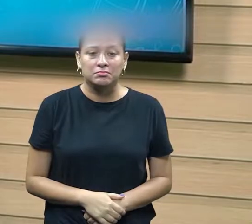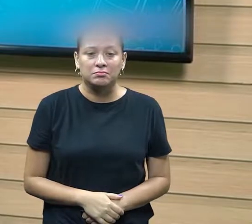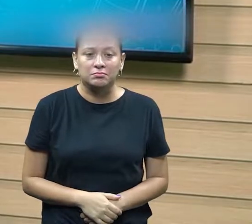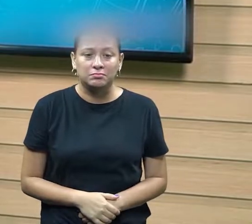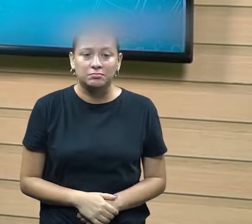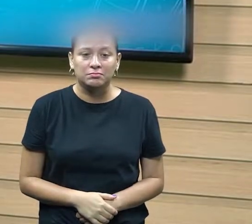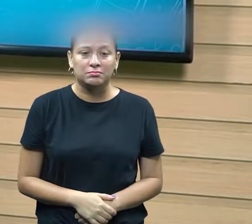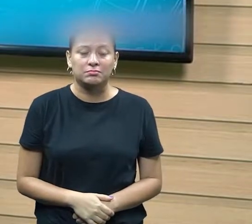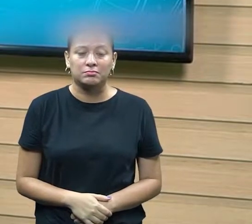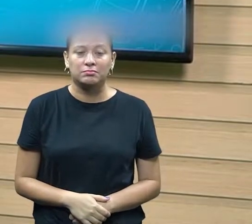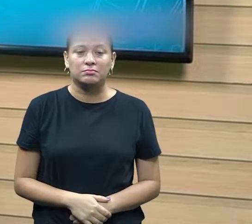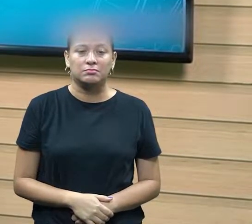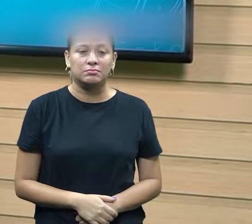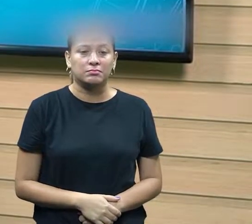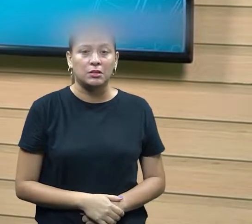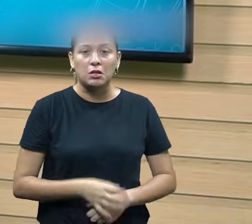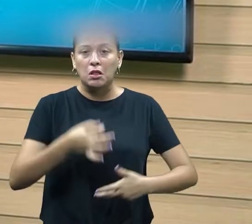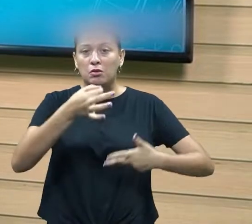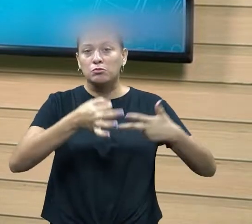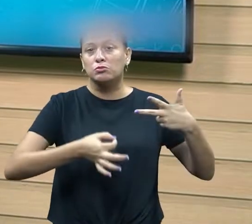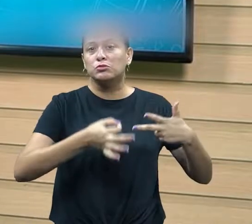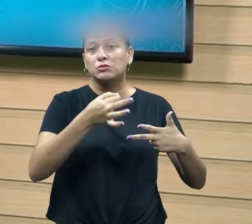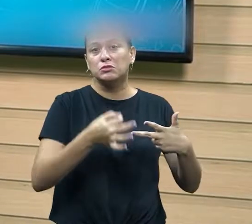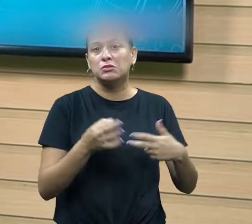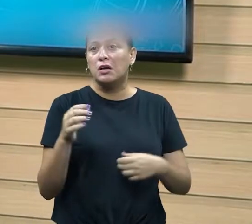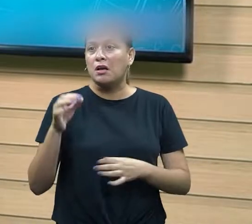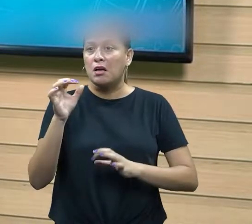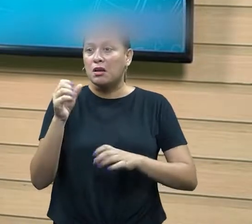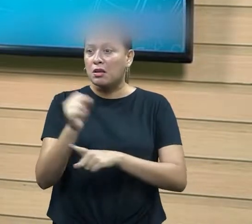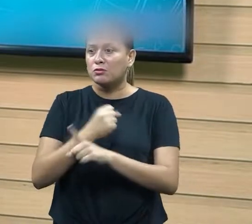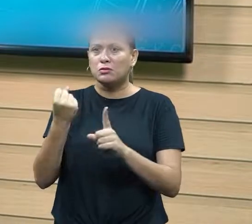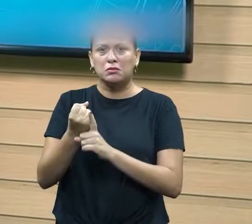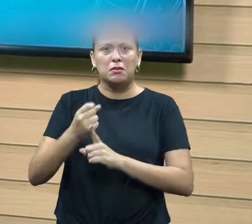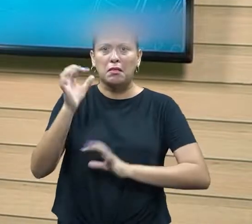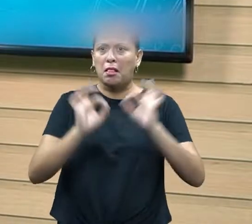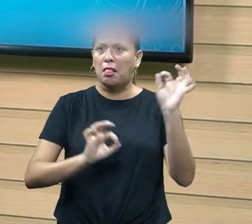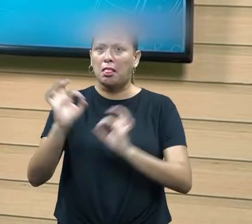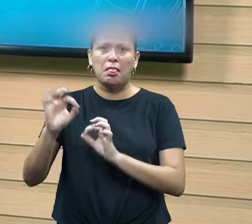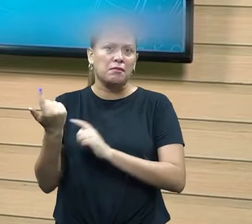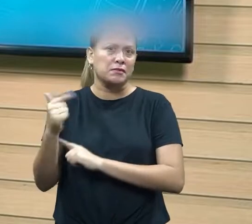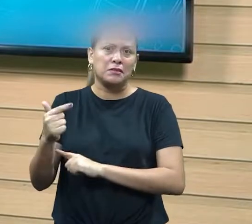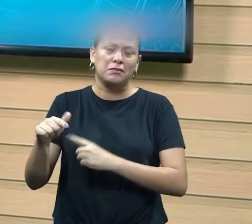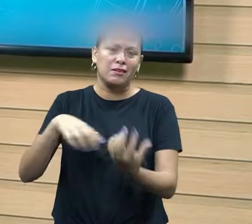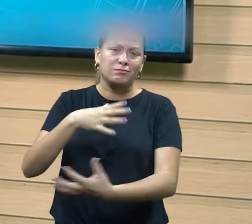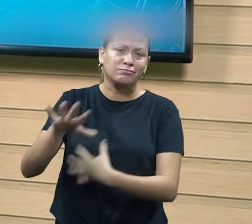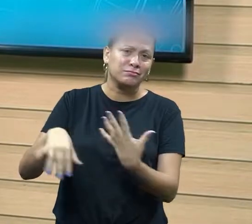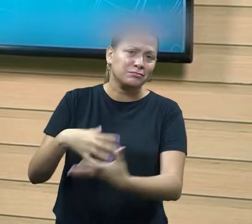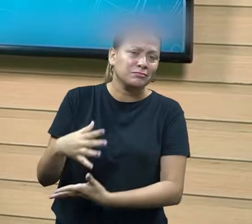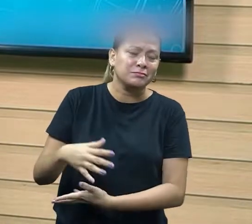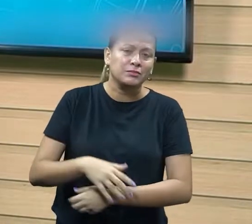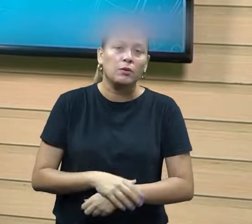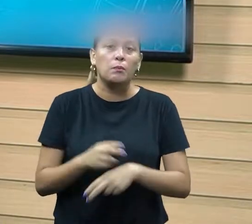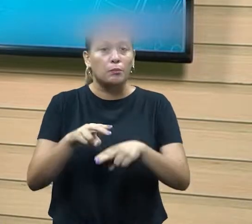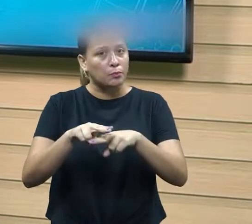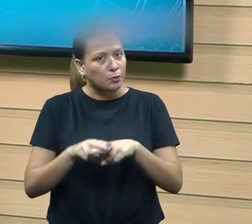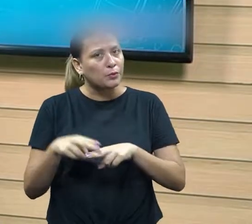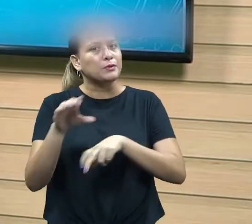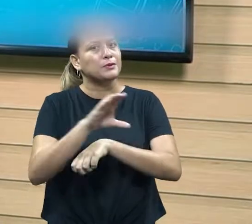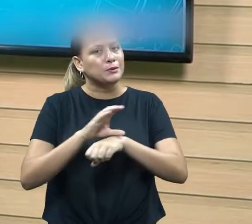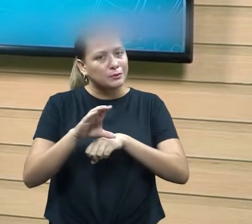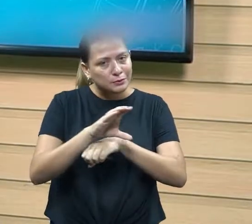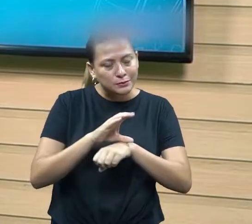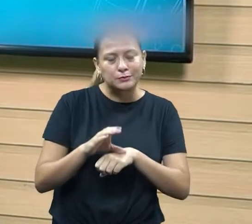vem para o judiciário a gente seria um descontrole dentro da nossa sociedade e por isso que a gente tem a nossa constituição